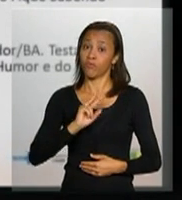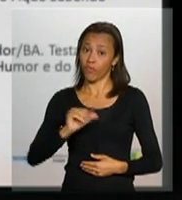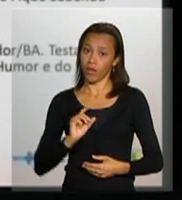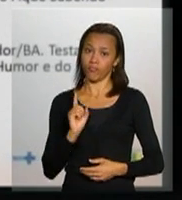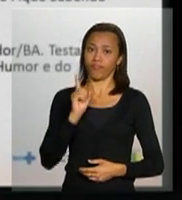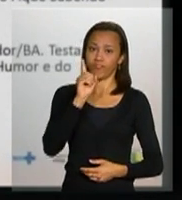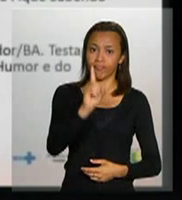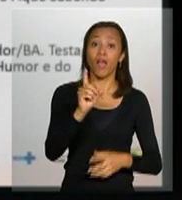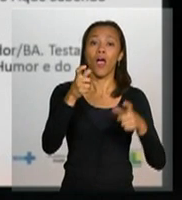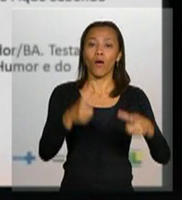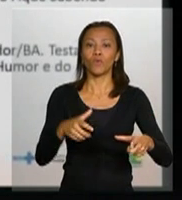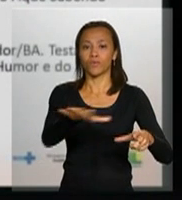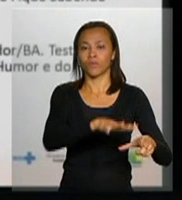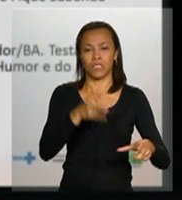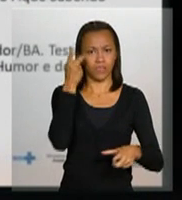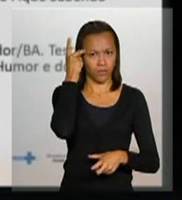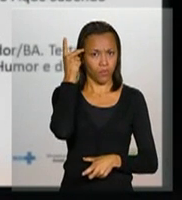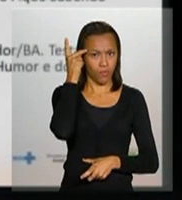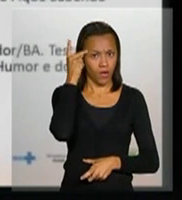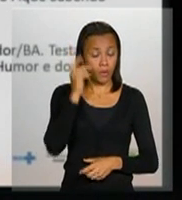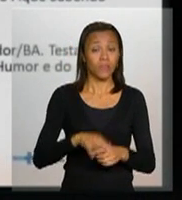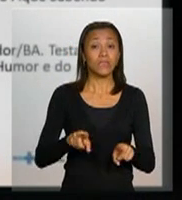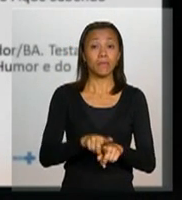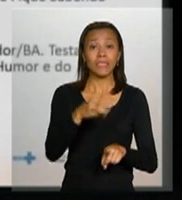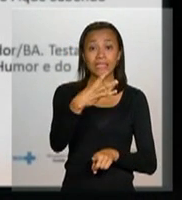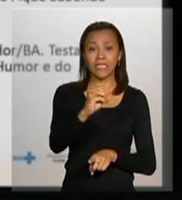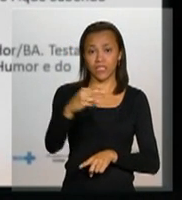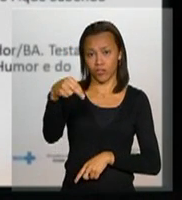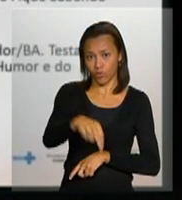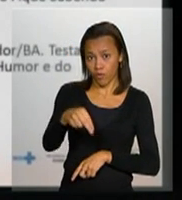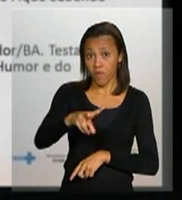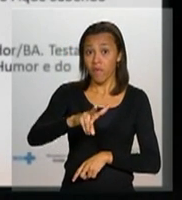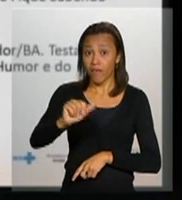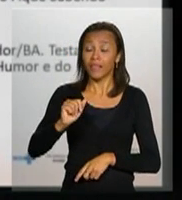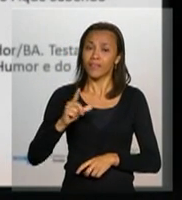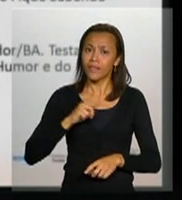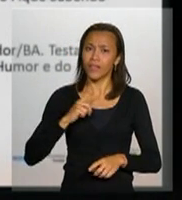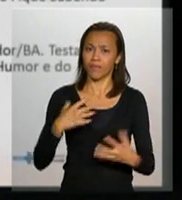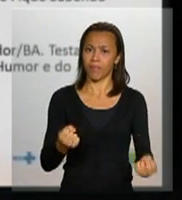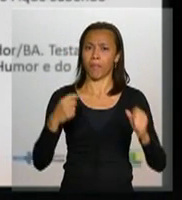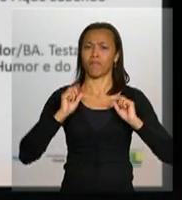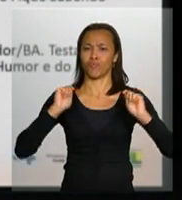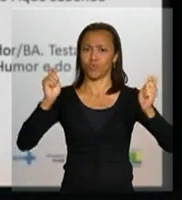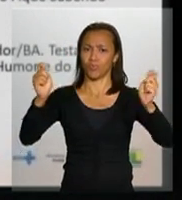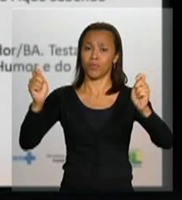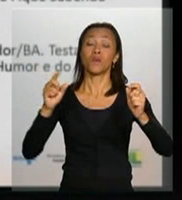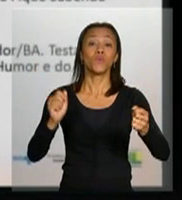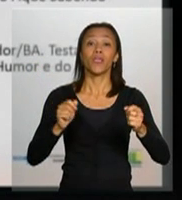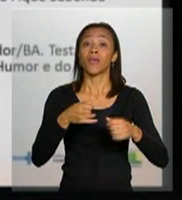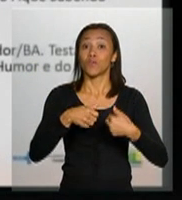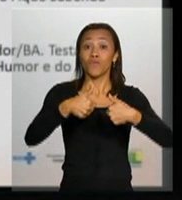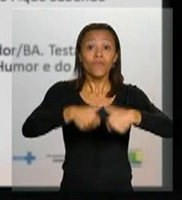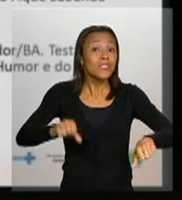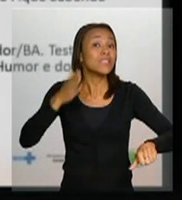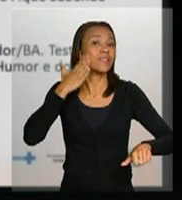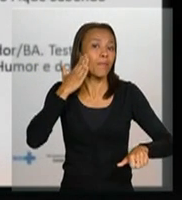no São Paulo. 30 de novembro, haverá uma mobilização do Fico Sabendo, aproveitando a